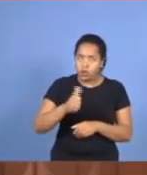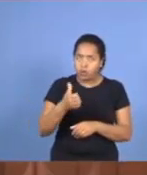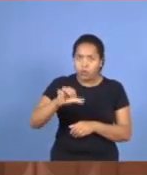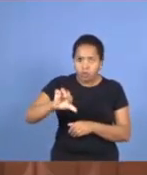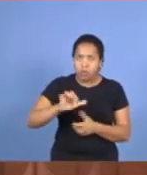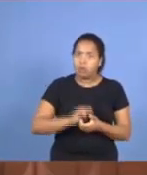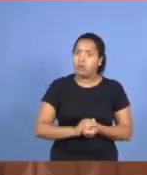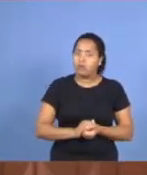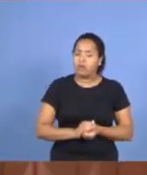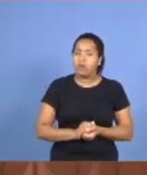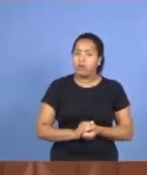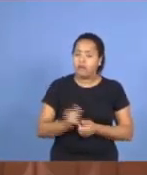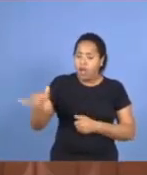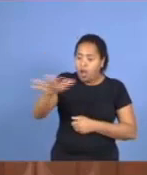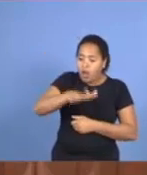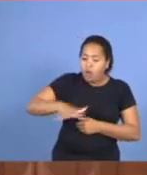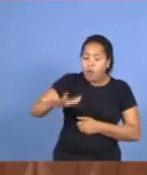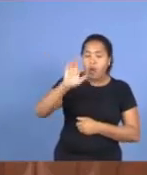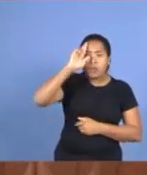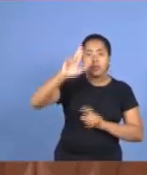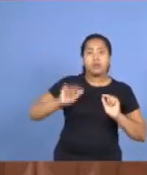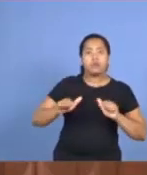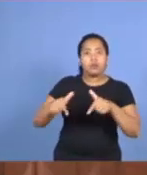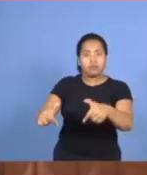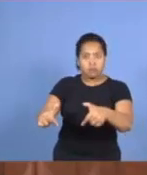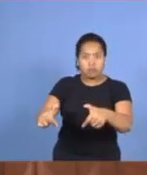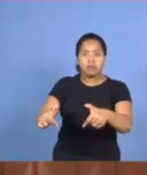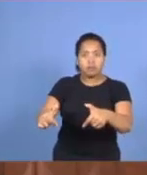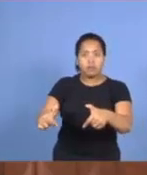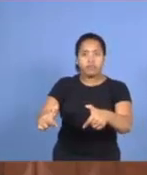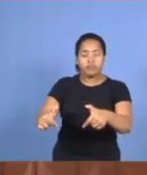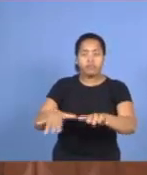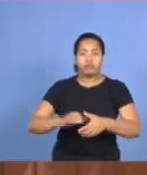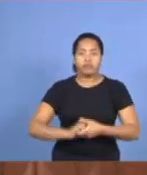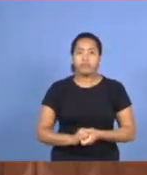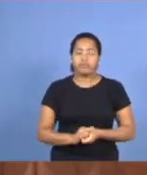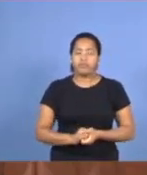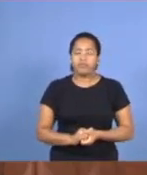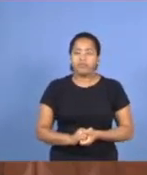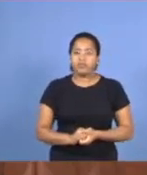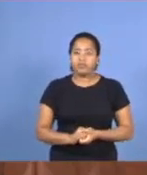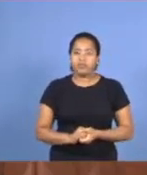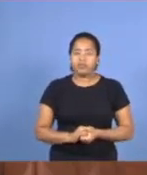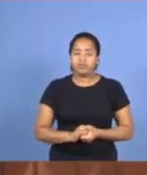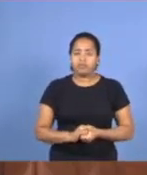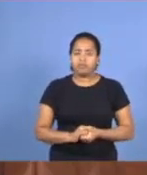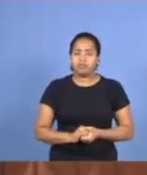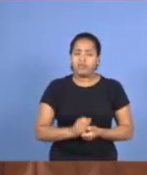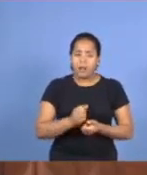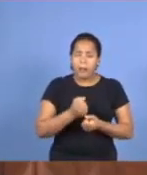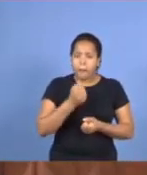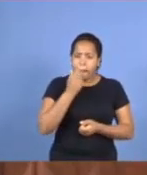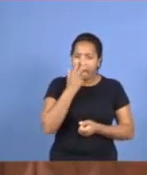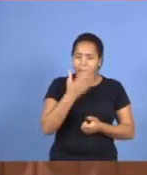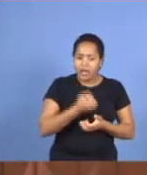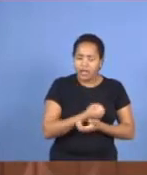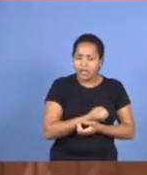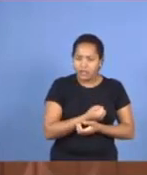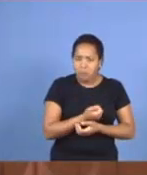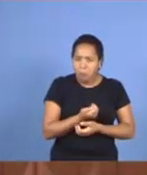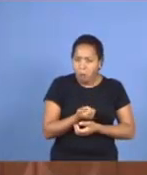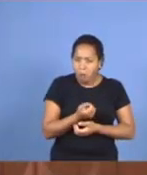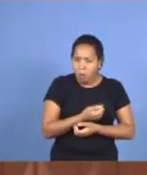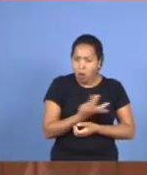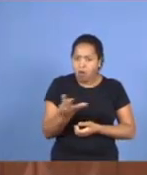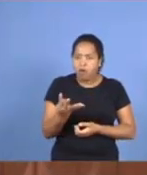região que o senhor está operando. É, e o pastor ainda informa, os números parecem ser poucos, mas são vidas